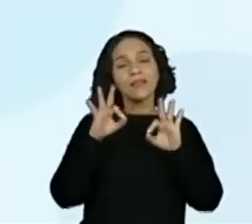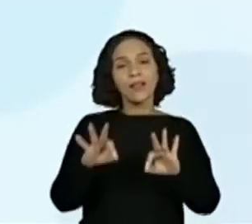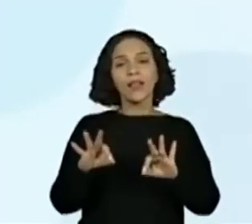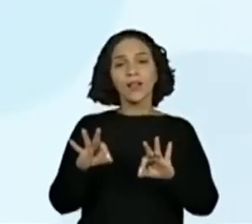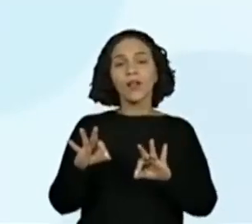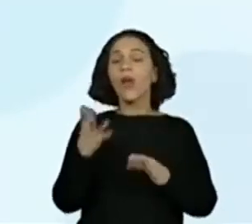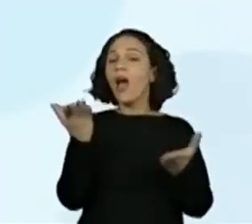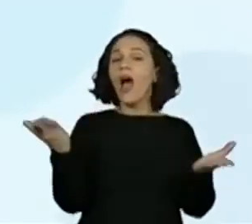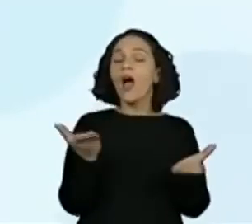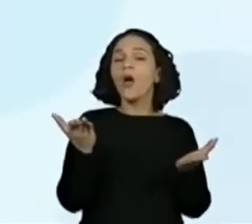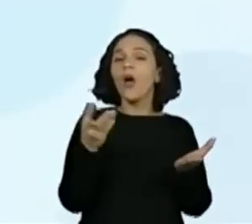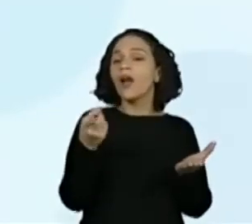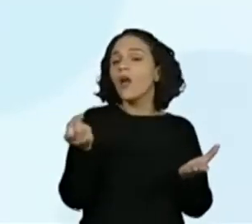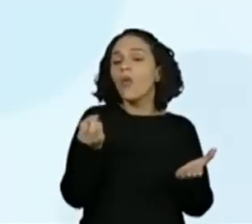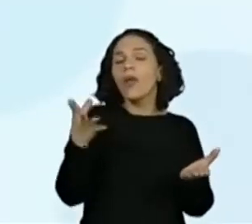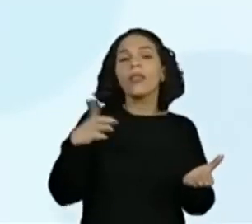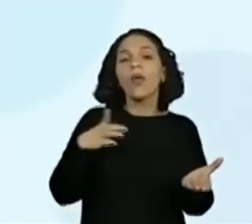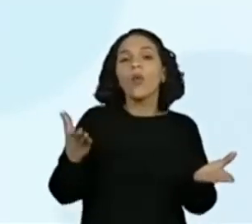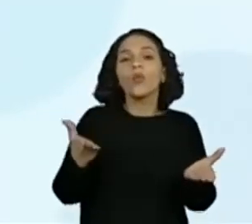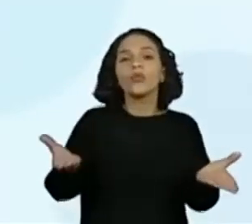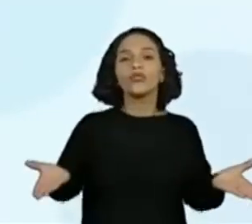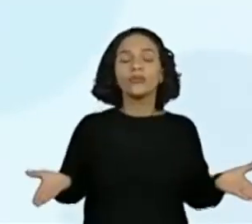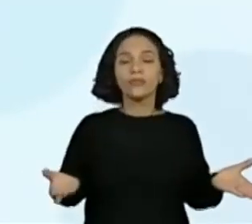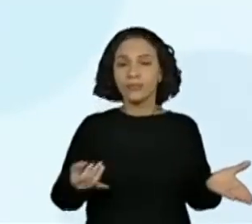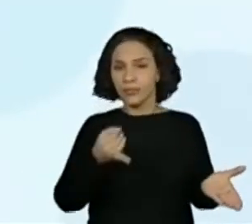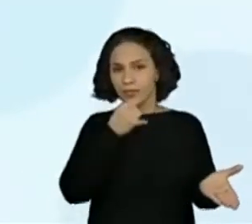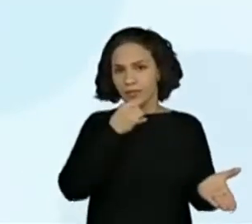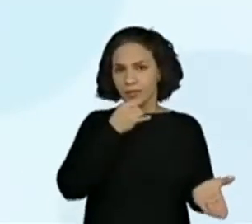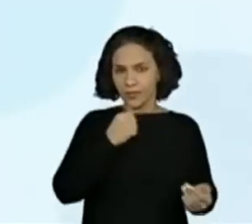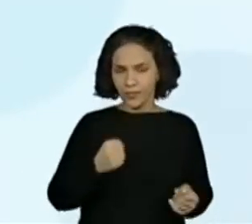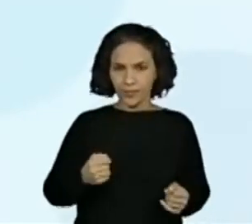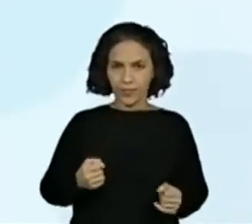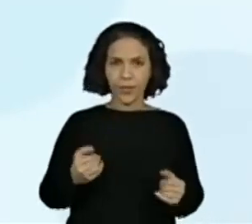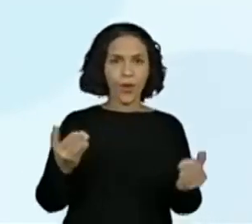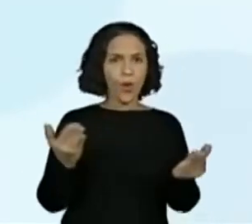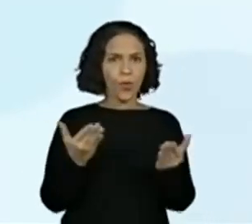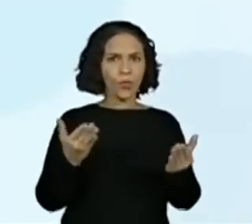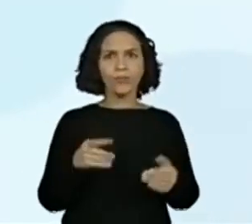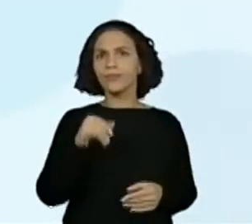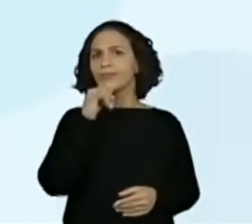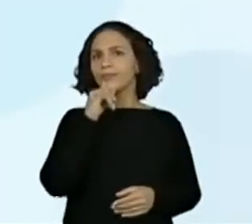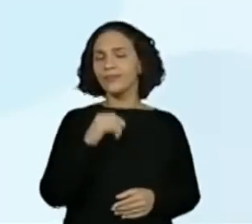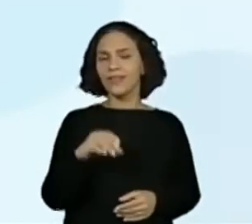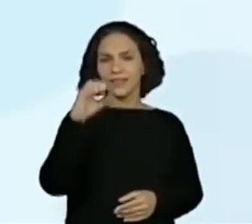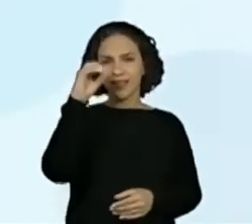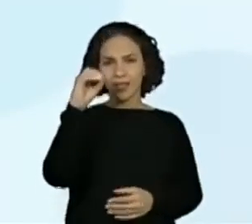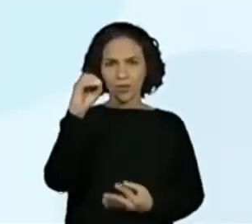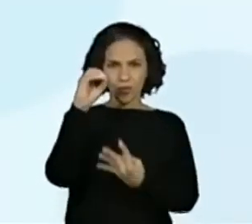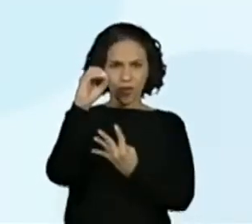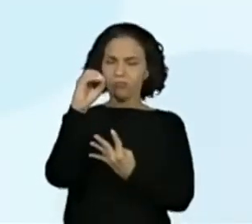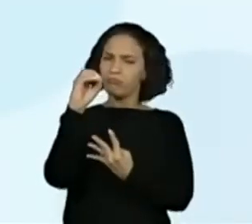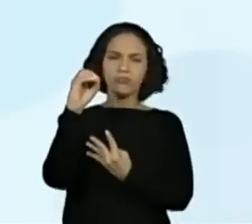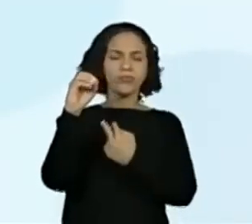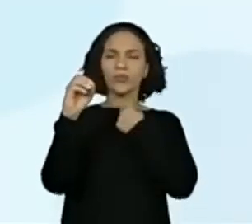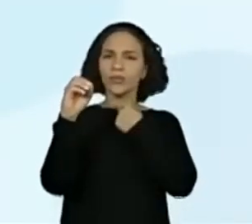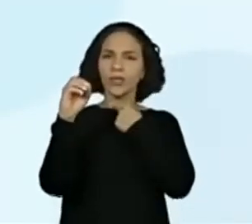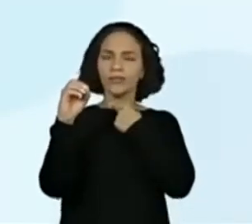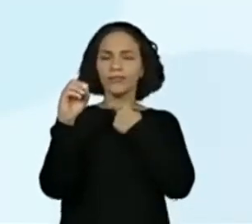quantos anos ela tem, certo? Zero não dá para tirar 3, ok? O zero não dá para tirar 4. Então, vou emprestar.